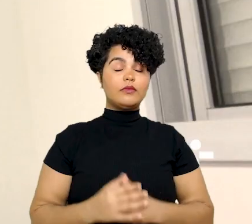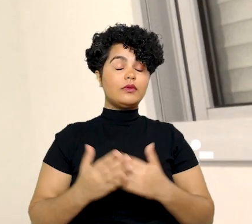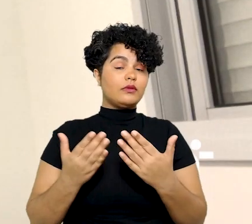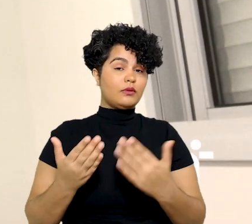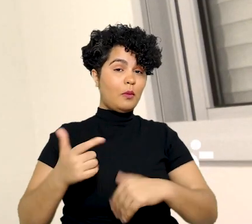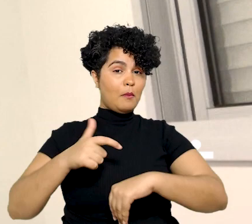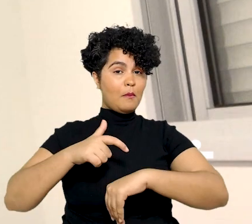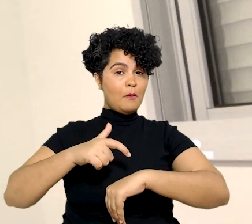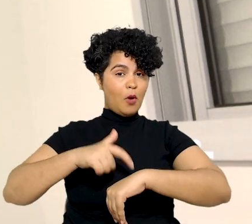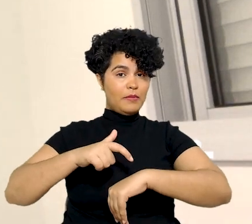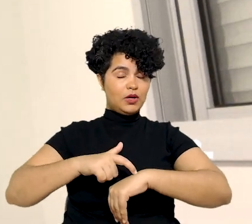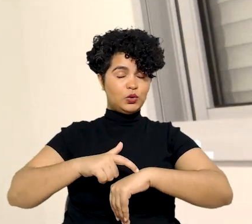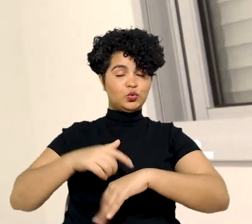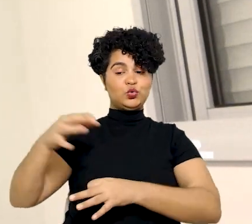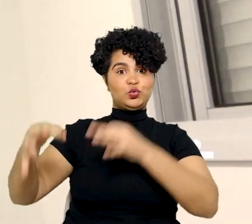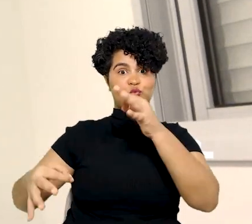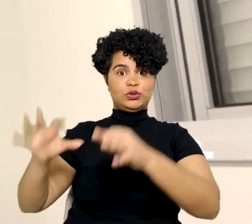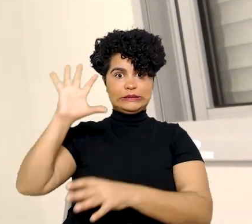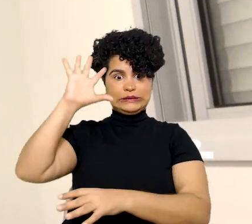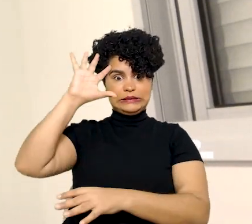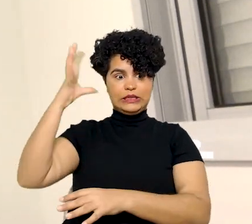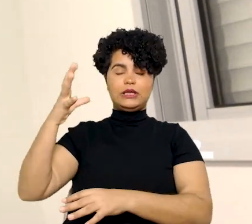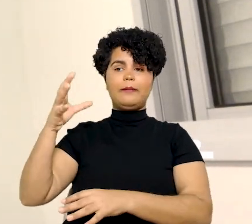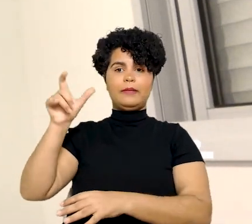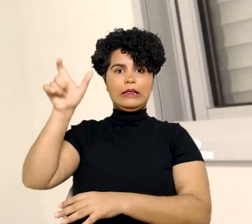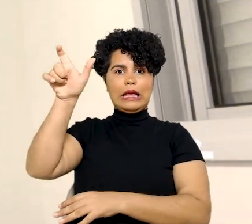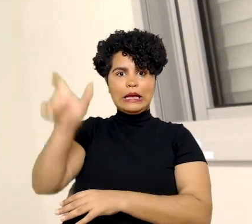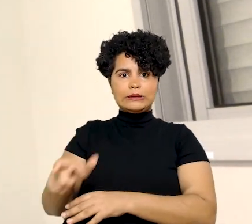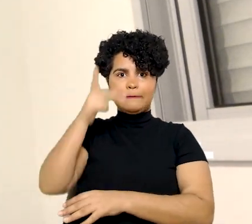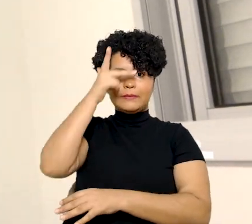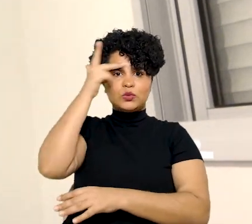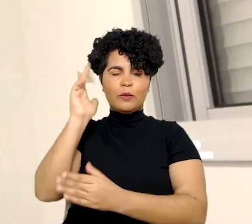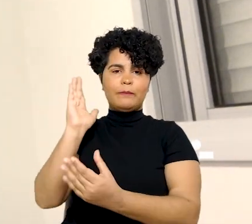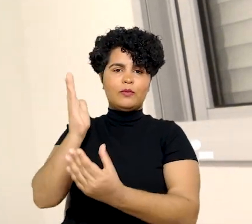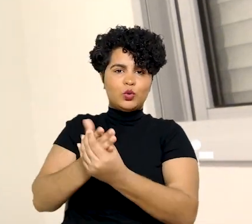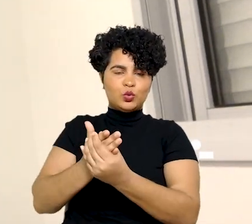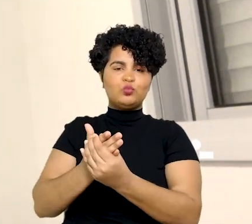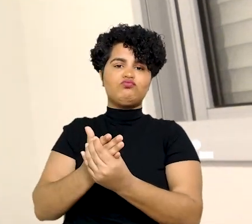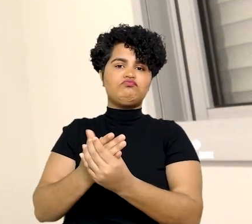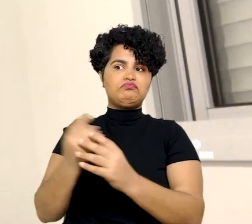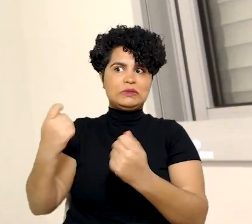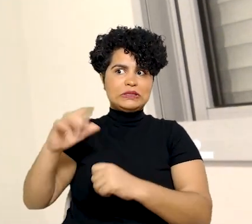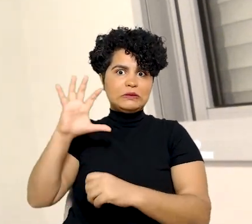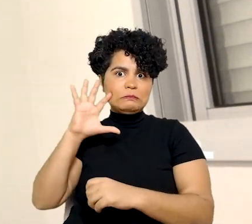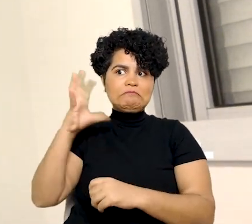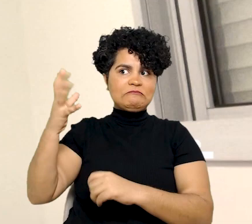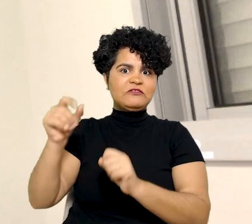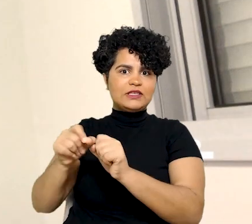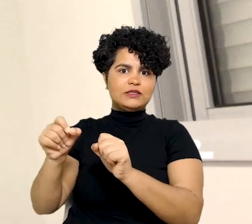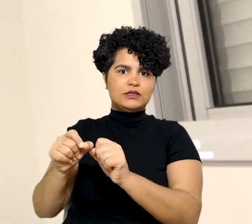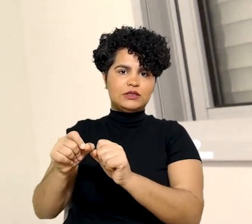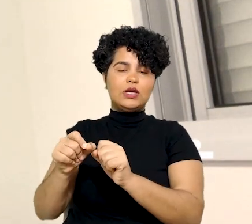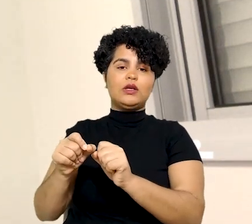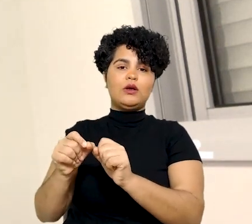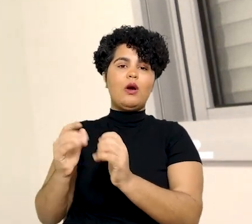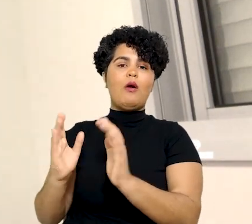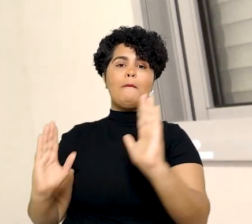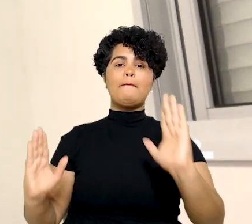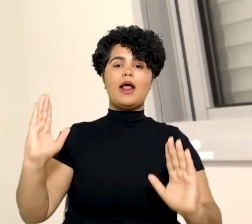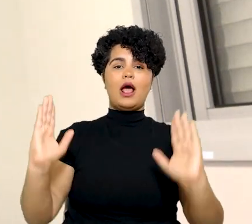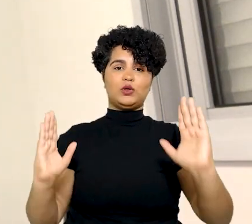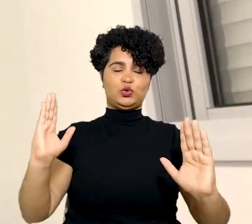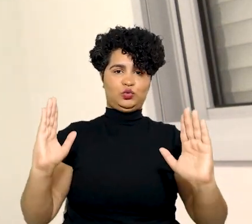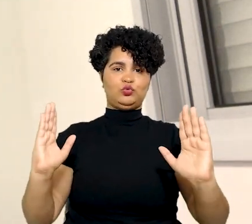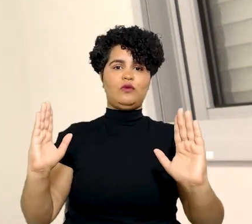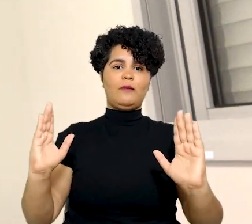A partir do momento em que o juiz determina ao exequente o cumprimento de determinada medida judicial, inicia-se a contagem do